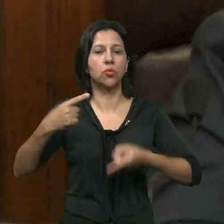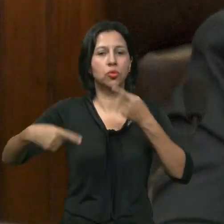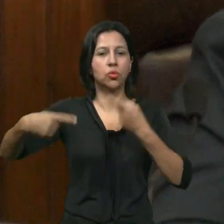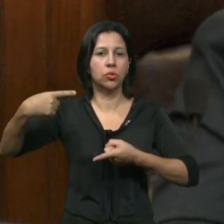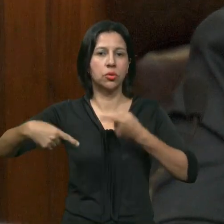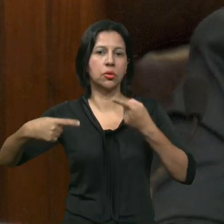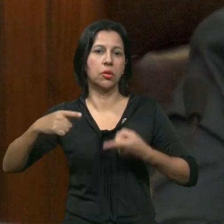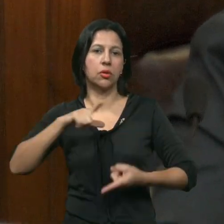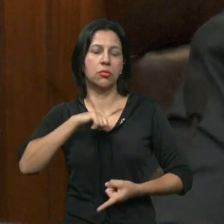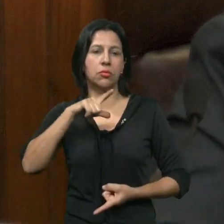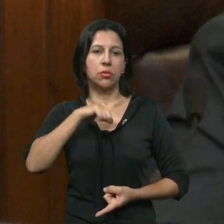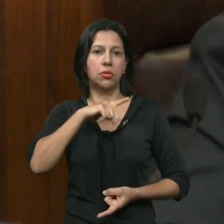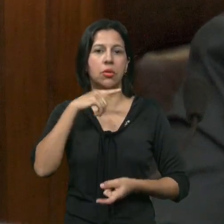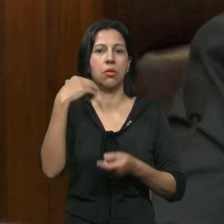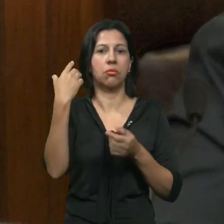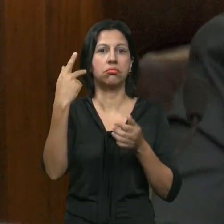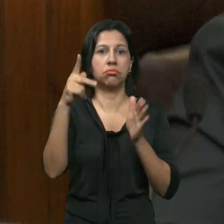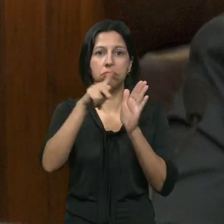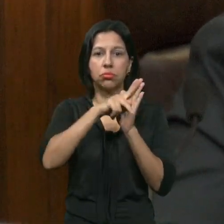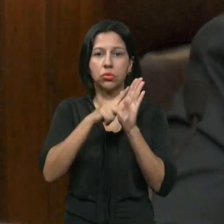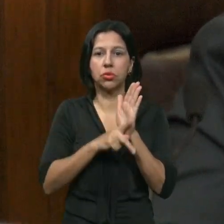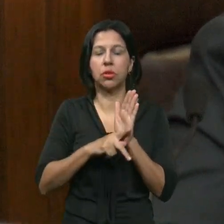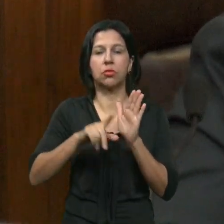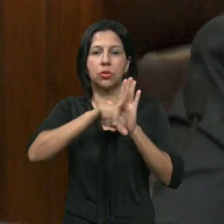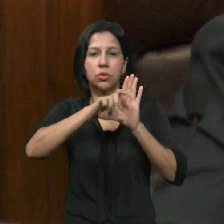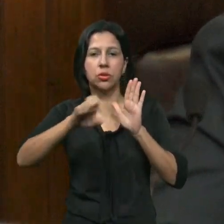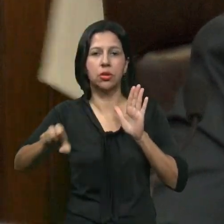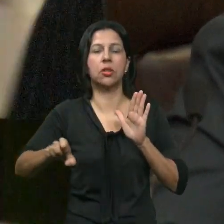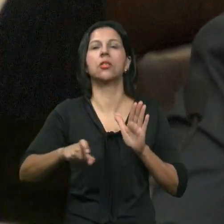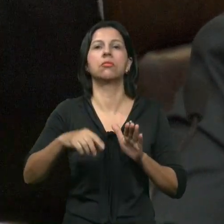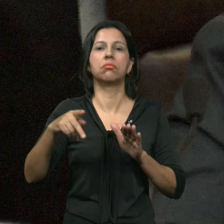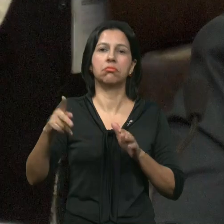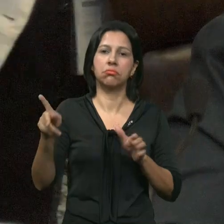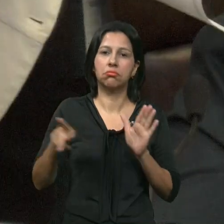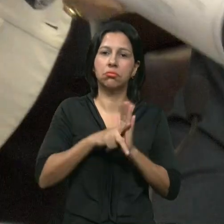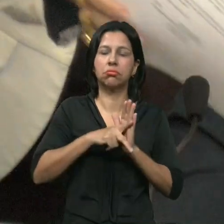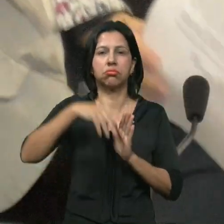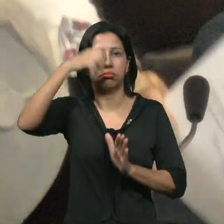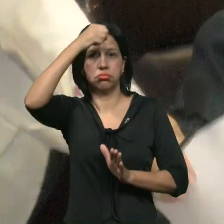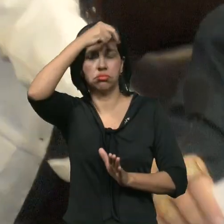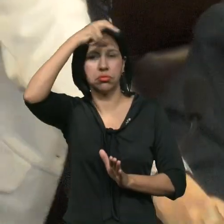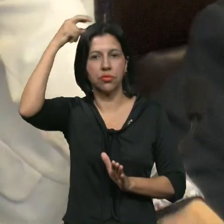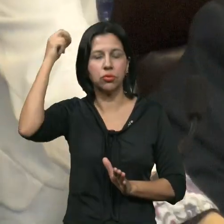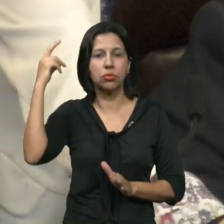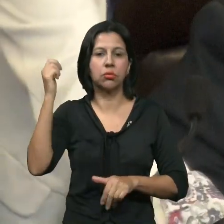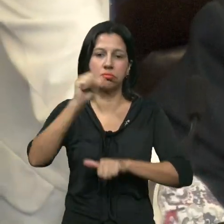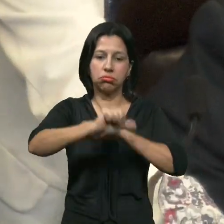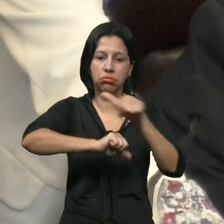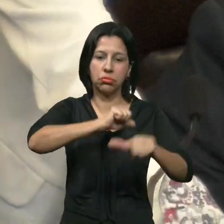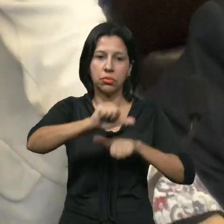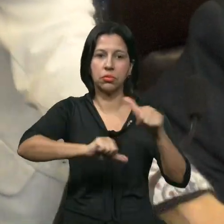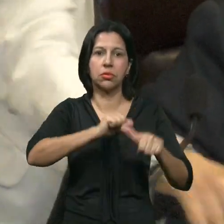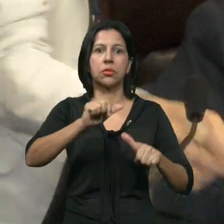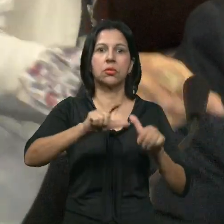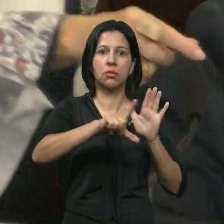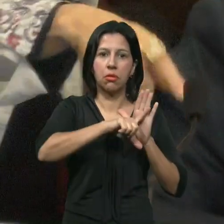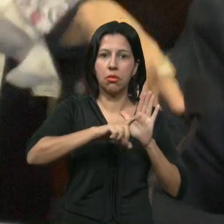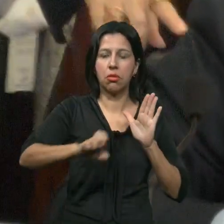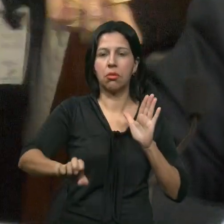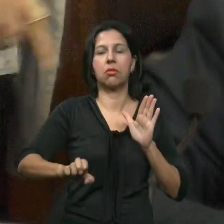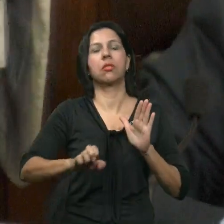discussão do projeto de lei complementar 23-2024 da Prefeitura Municipal Modificando as leis complementares